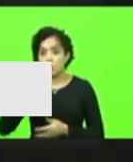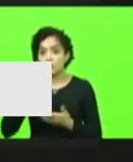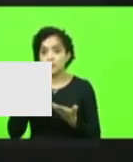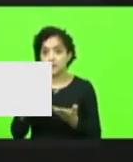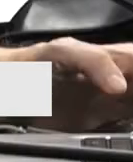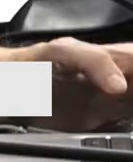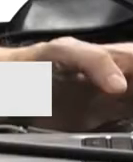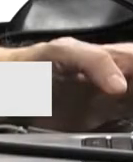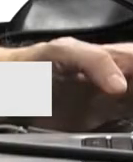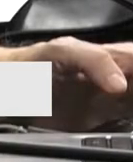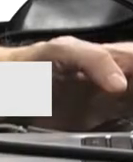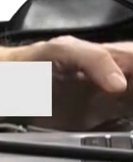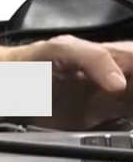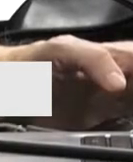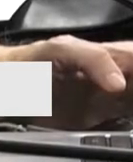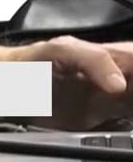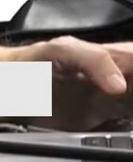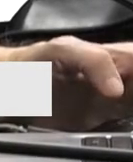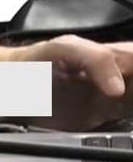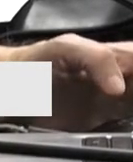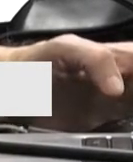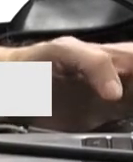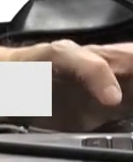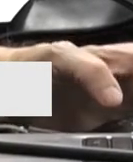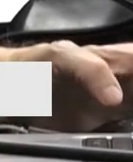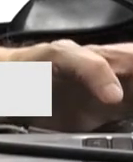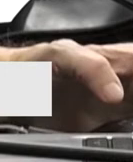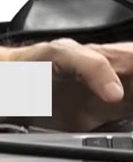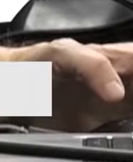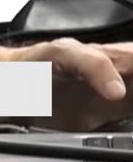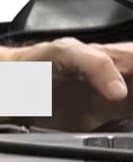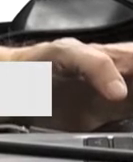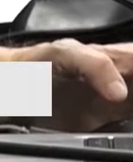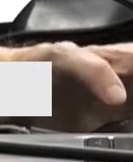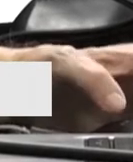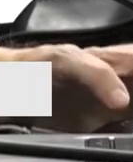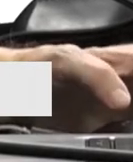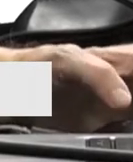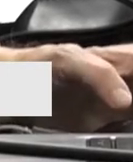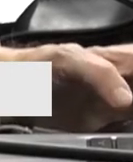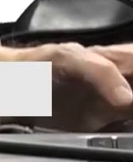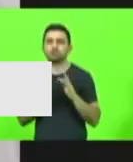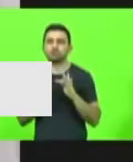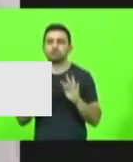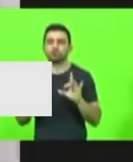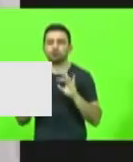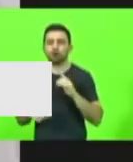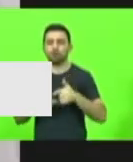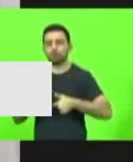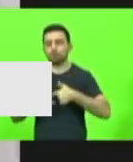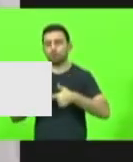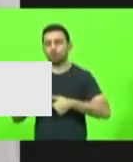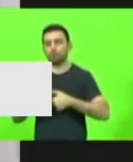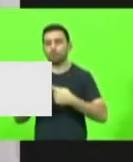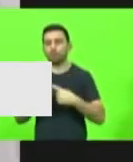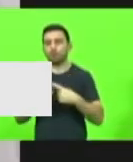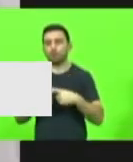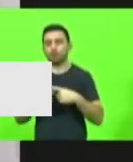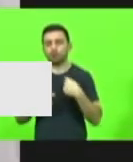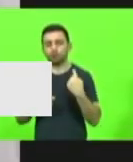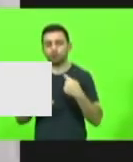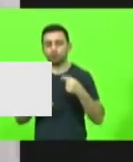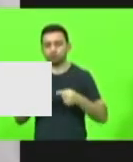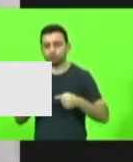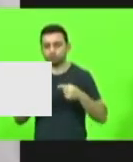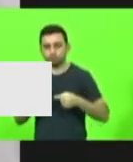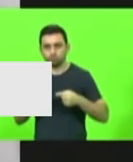atendimento e baixo índice de formação de profissionais em Santa Catarina. O fonoaudiólogo Giovanni Kubiak afirmou que esses obstáculos